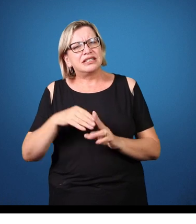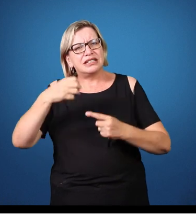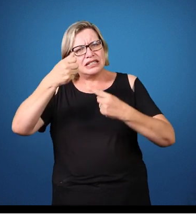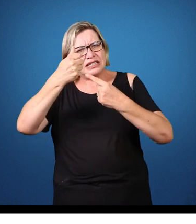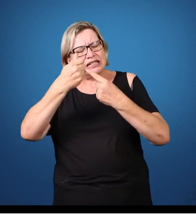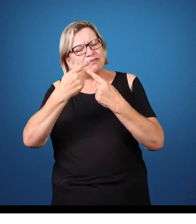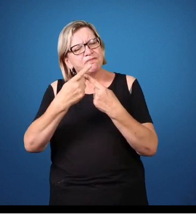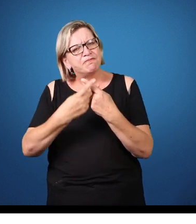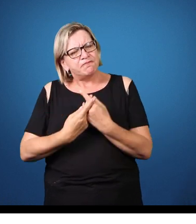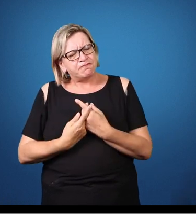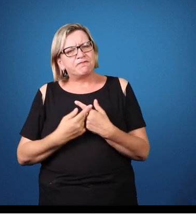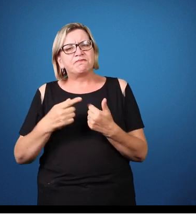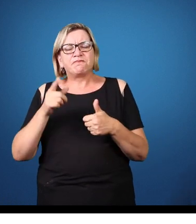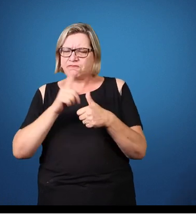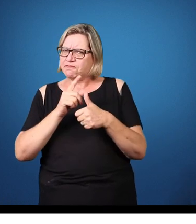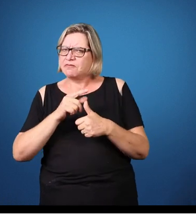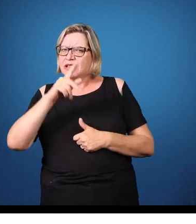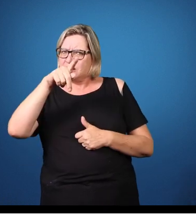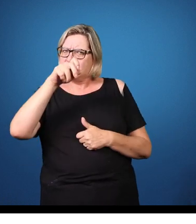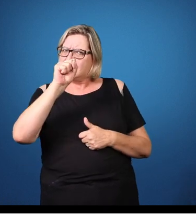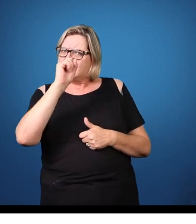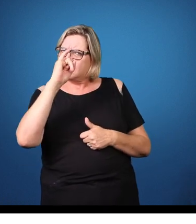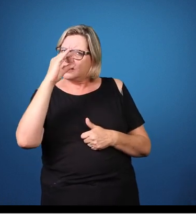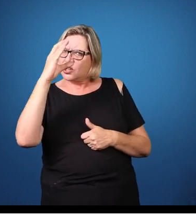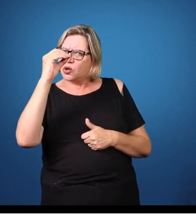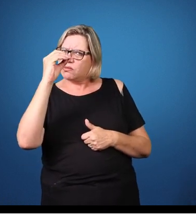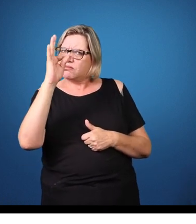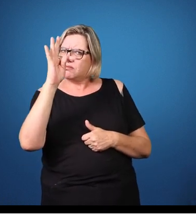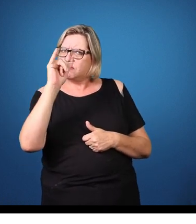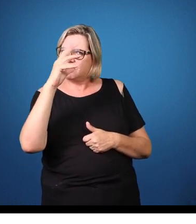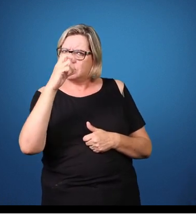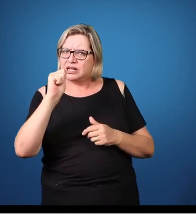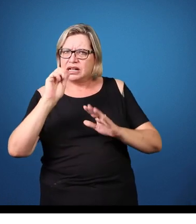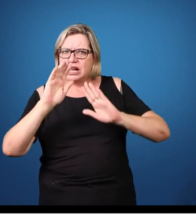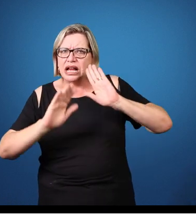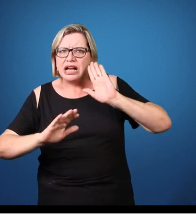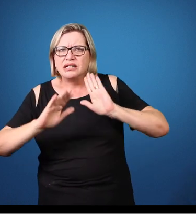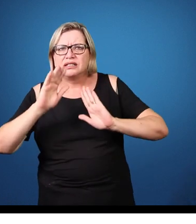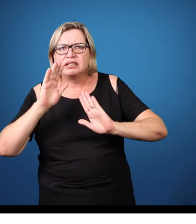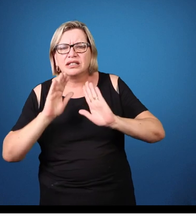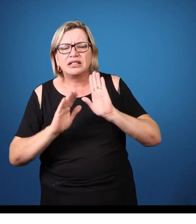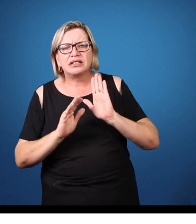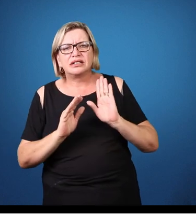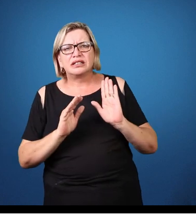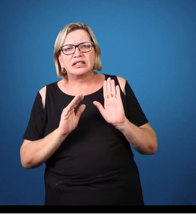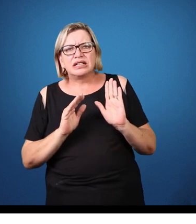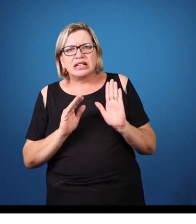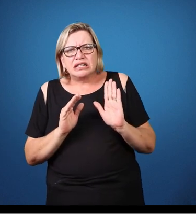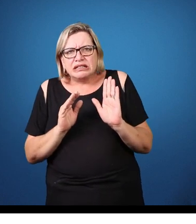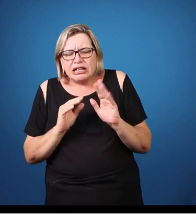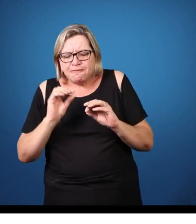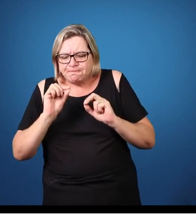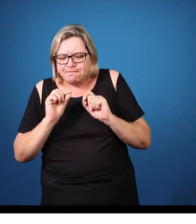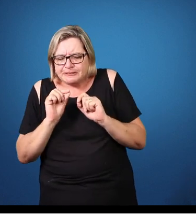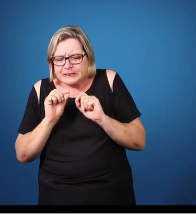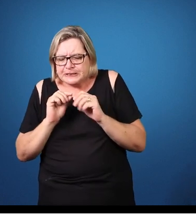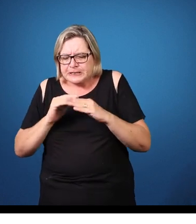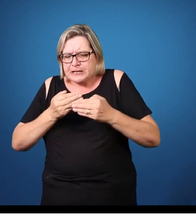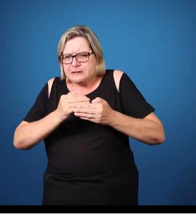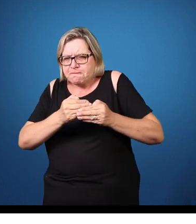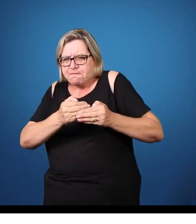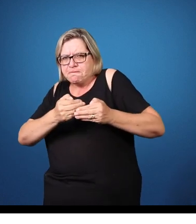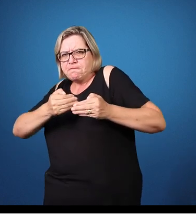resguardo maior nas relações sociais, uma dificuldade de estabelecer vínculos